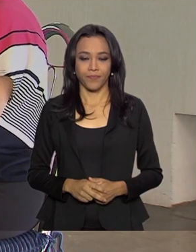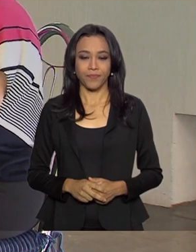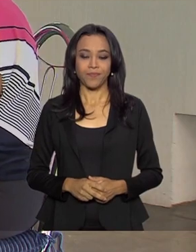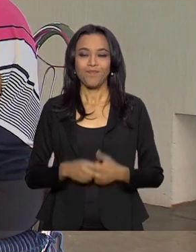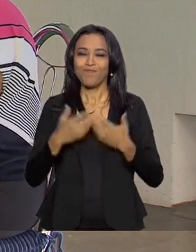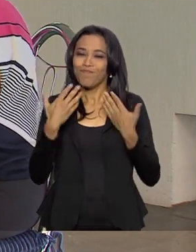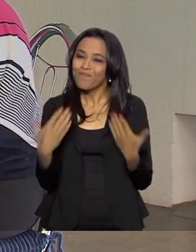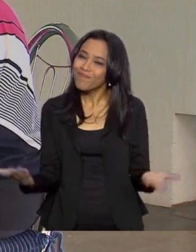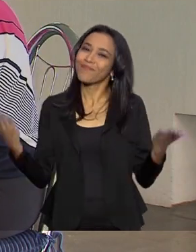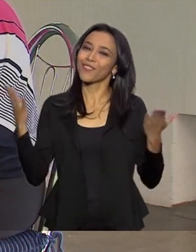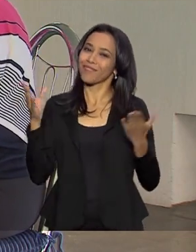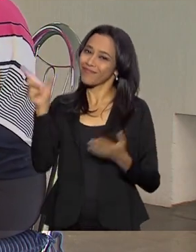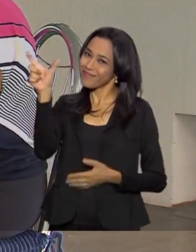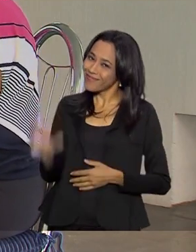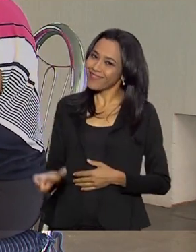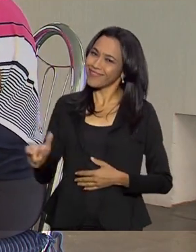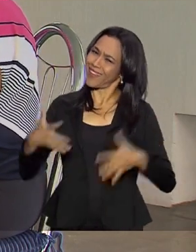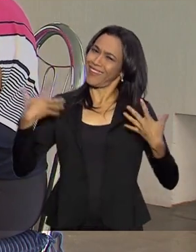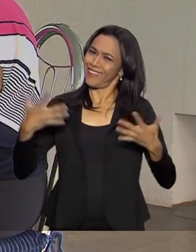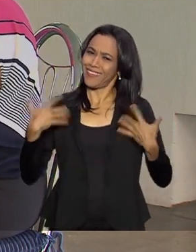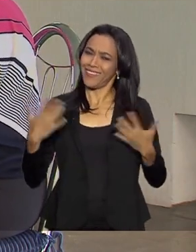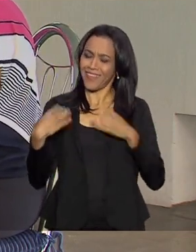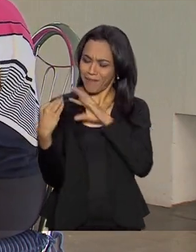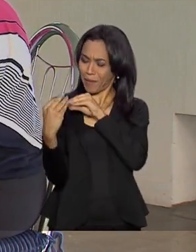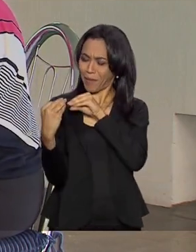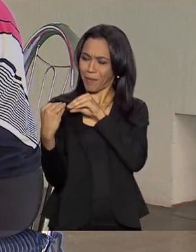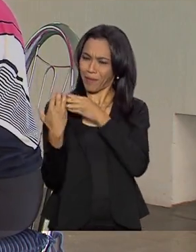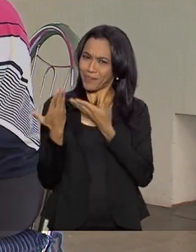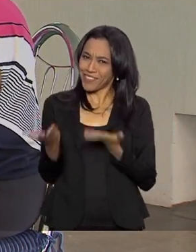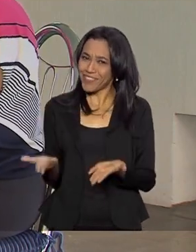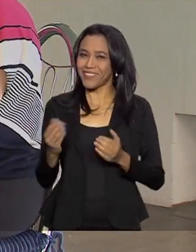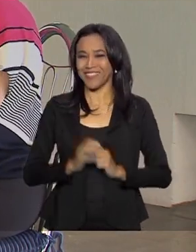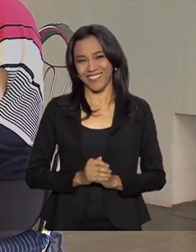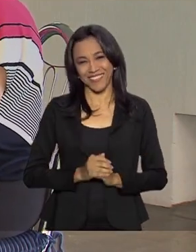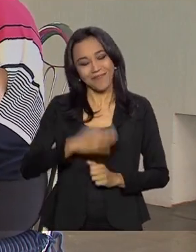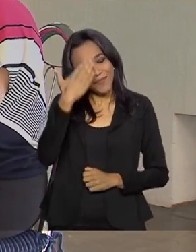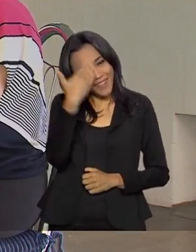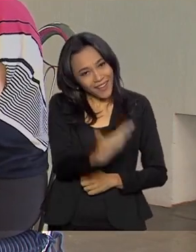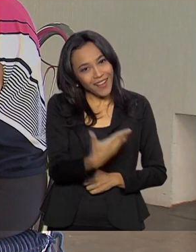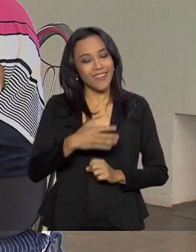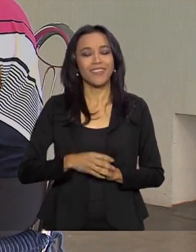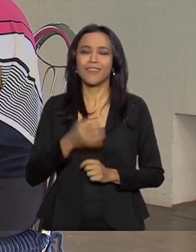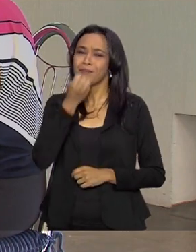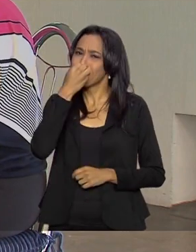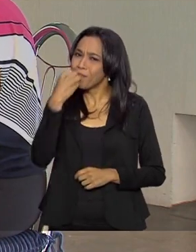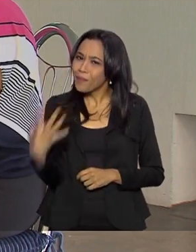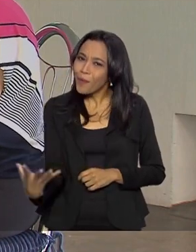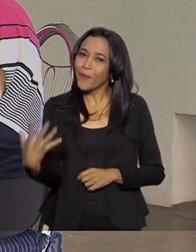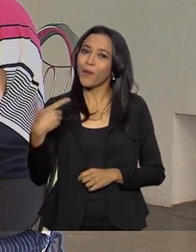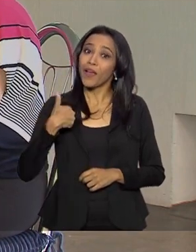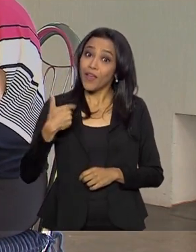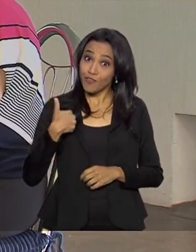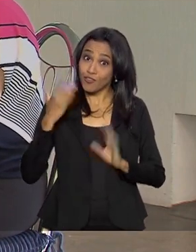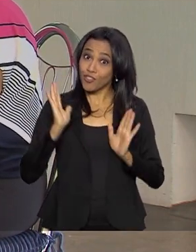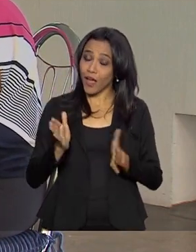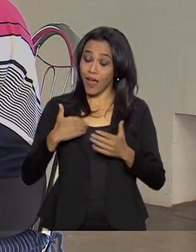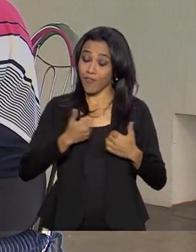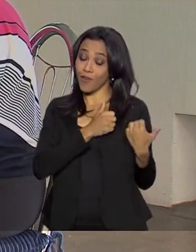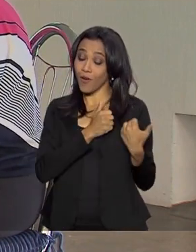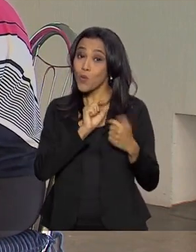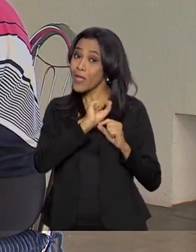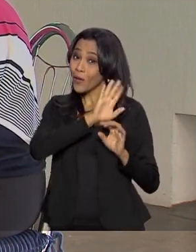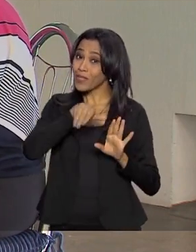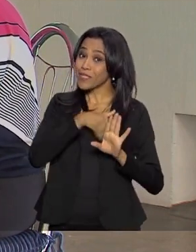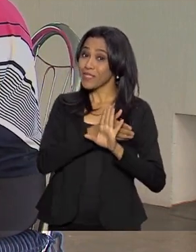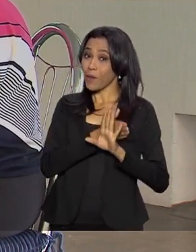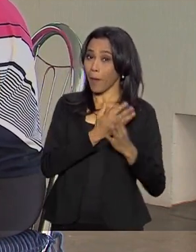Sueli Franco, alegria mesmo falar contigo. Muito obrigada. Ai, que bom, viu? Vou começar já contando meu bastidor,